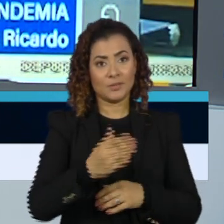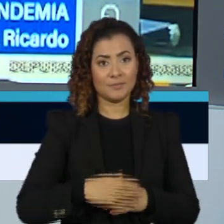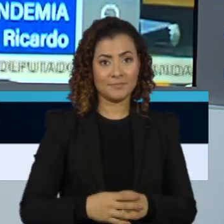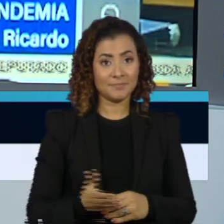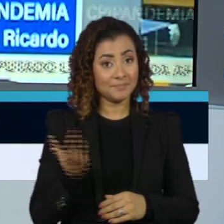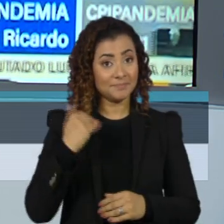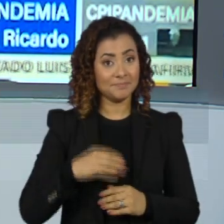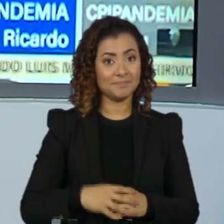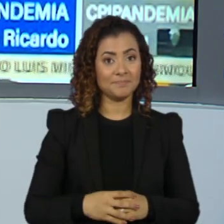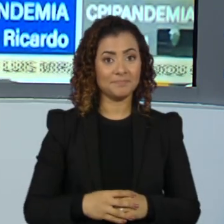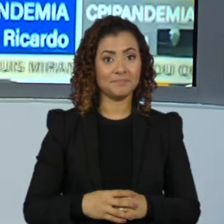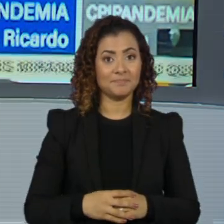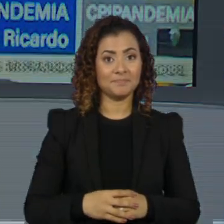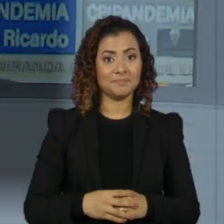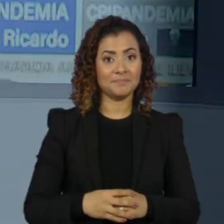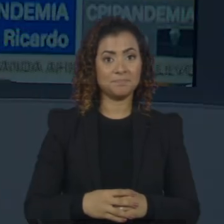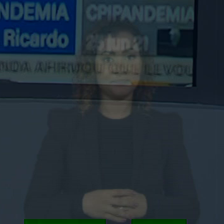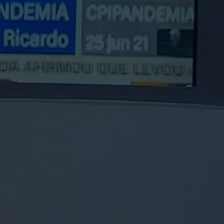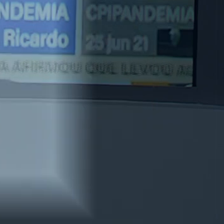Fique com a gente.